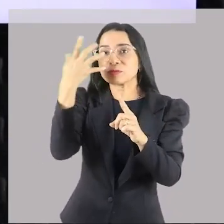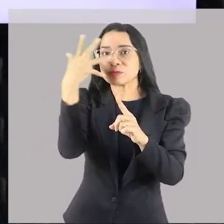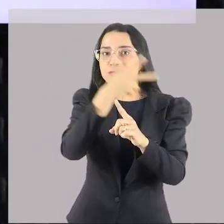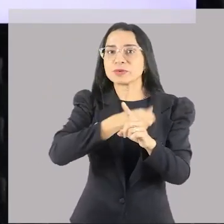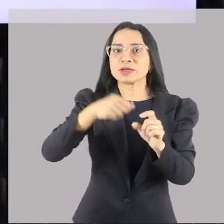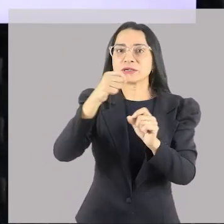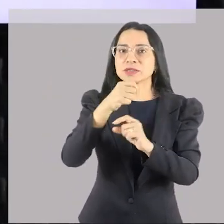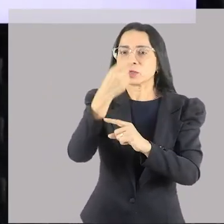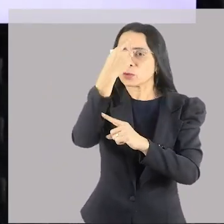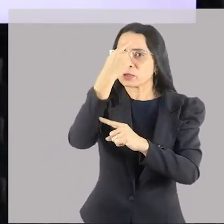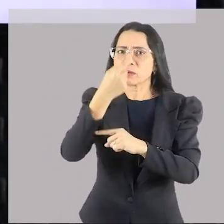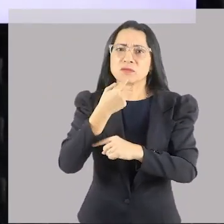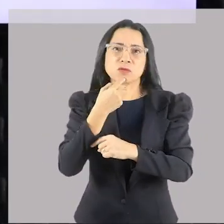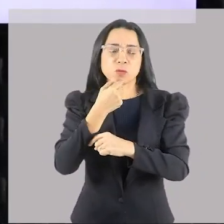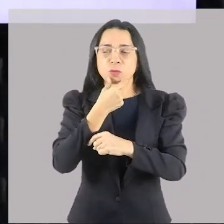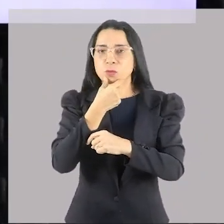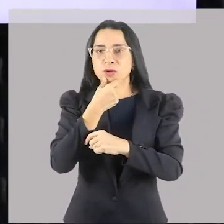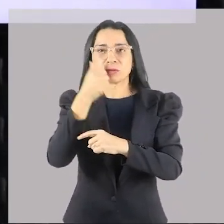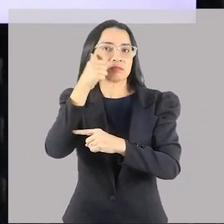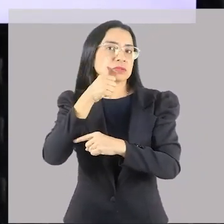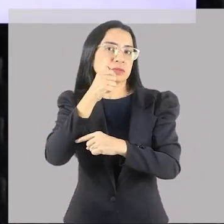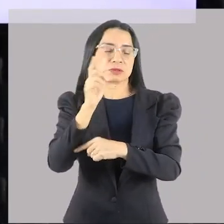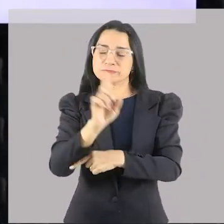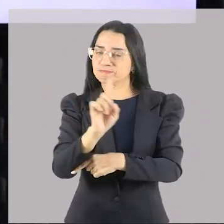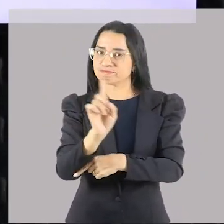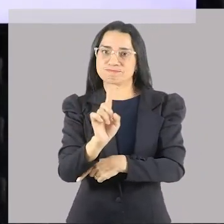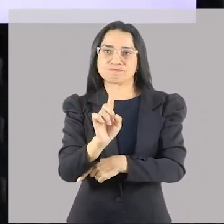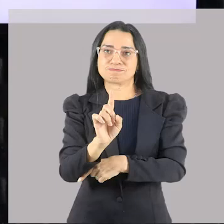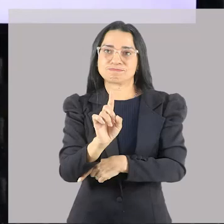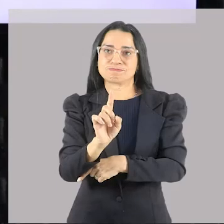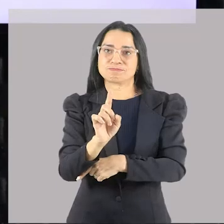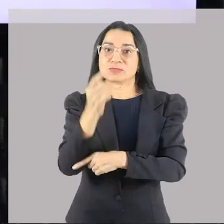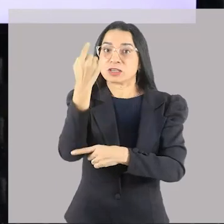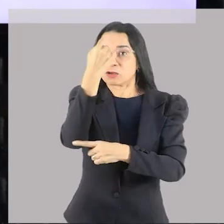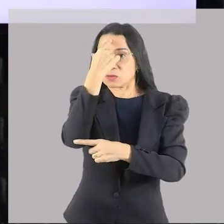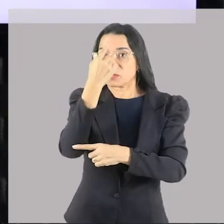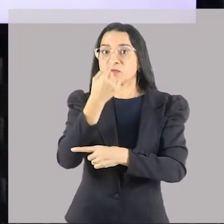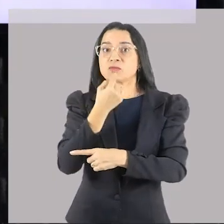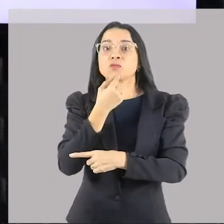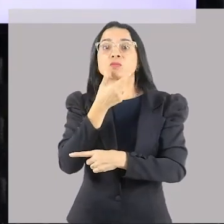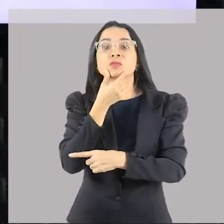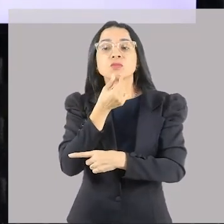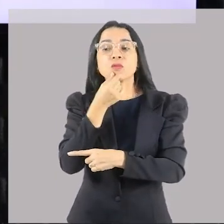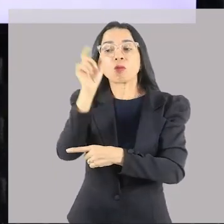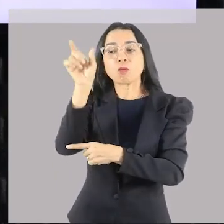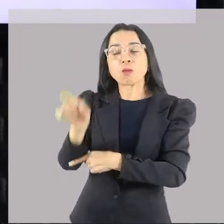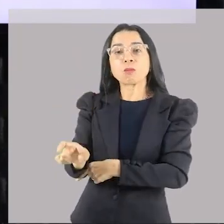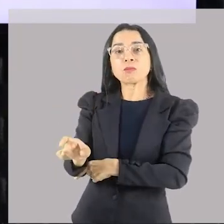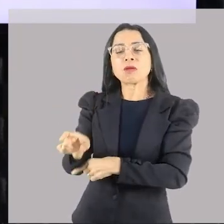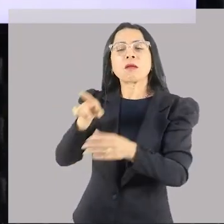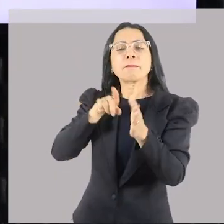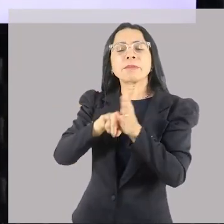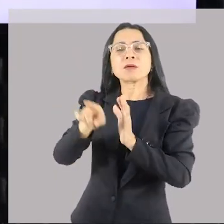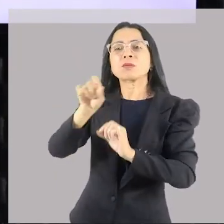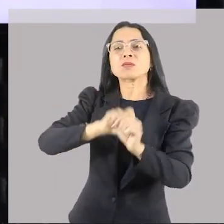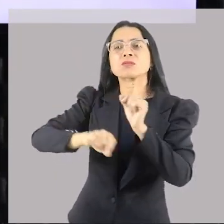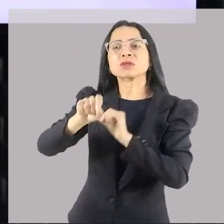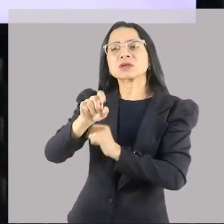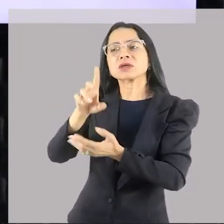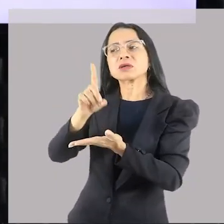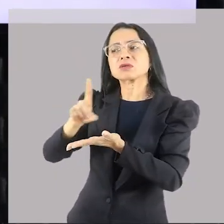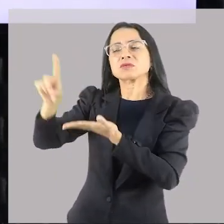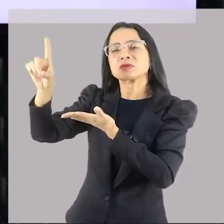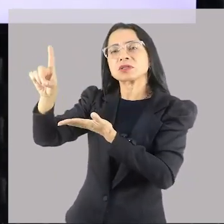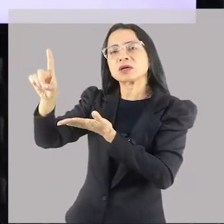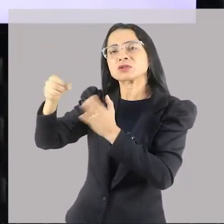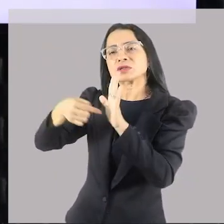figura masculina, feminina, perdão. É a figura masculina. Tanto é que quando você pergunta quem é a divindade que apresenta a beleza, não é